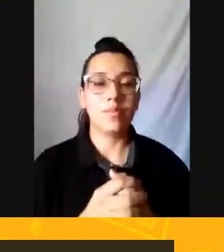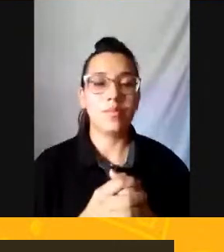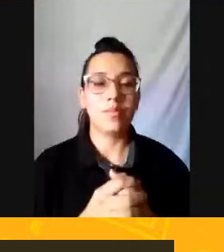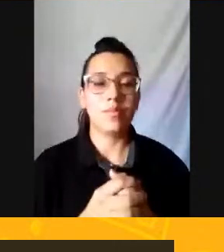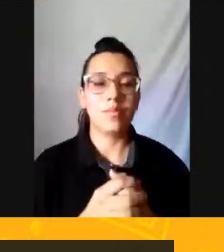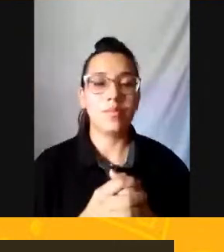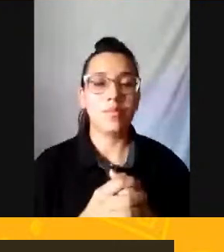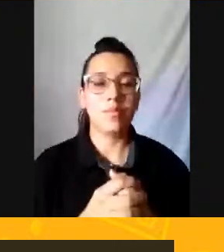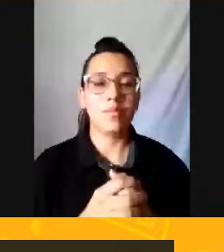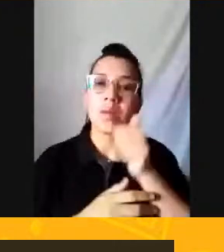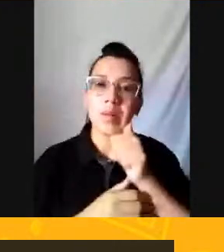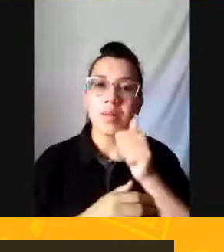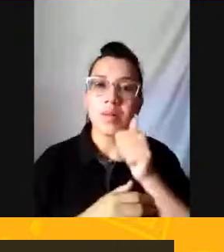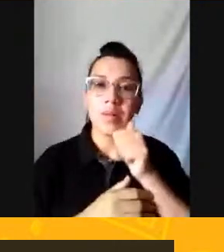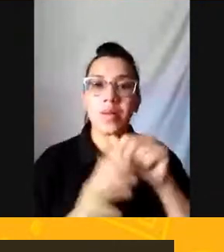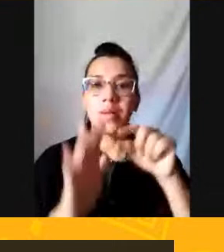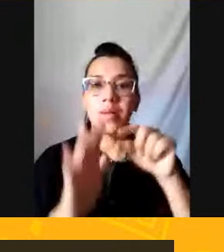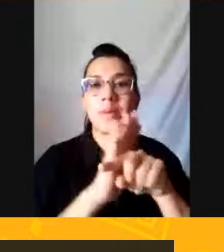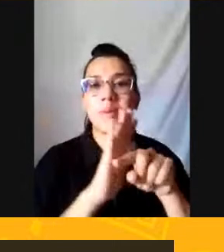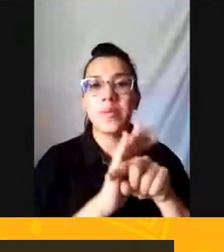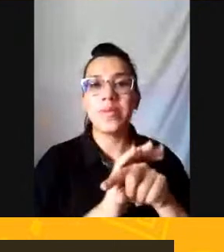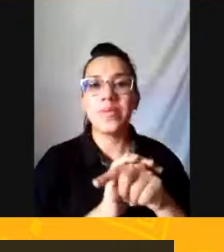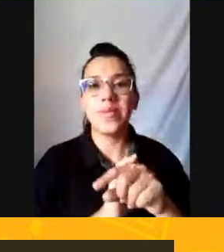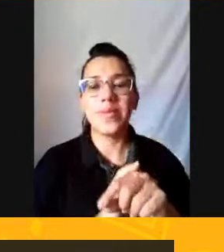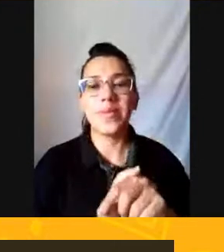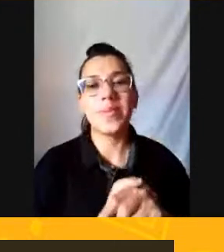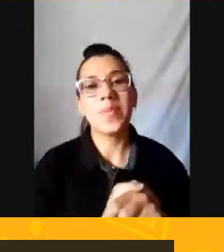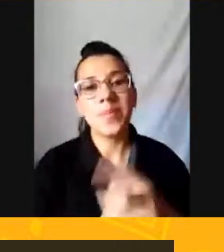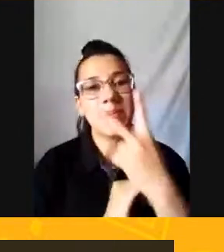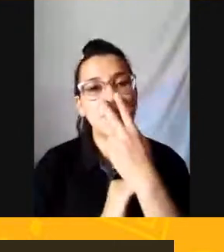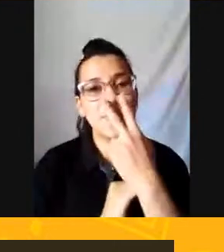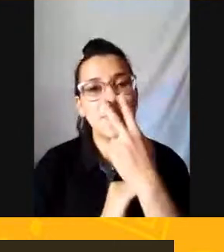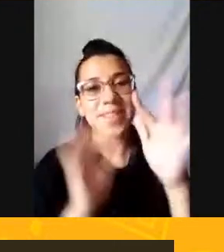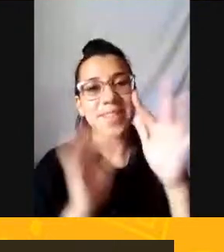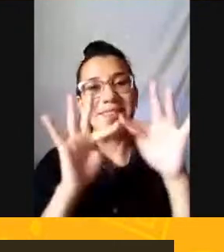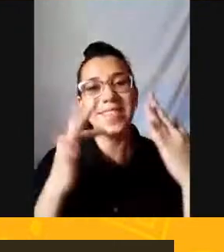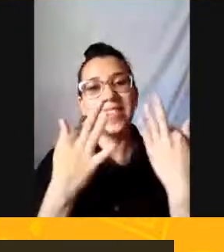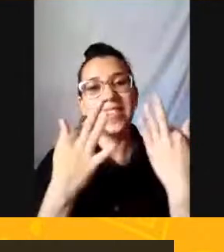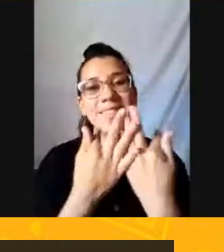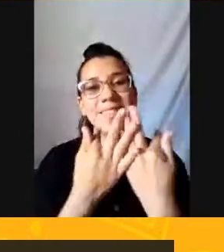só Professora Marli Já trabalhamos Numa escola Olha O recado Muito